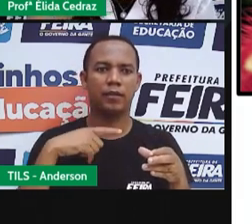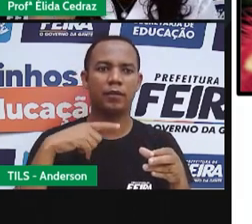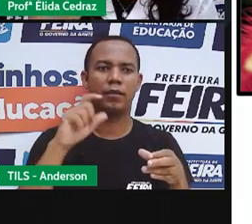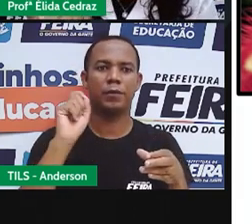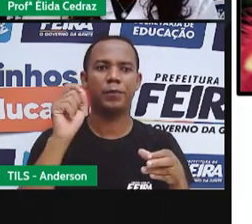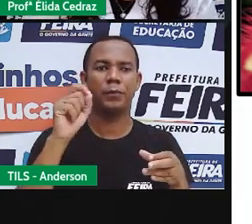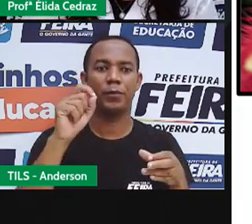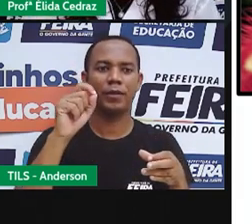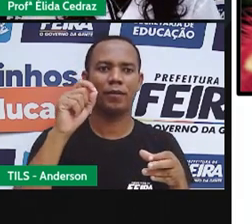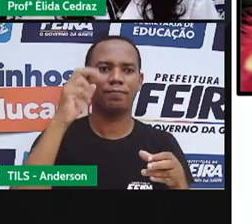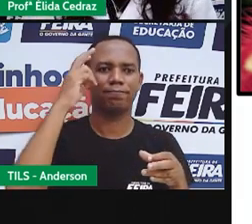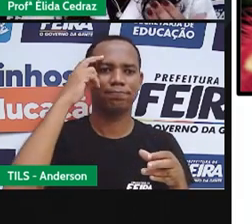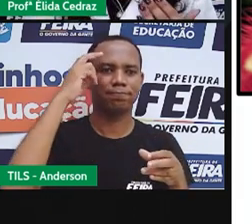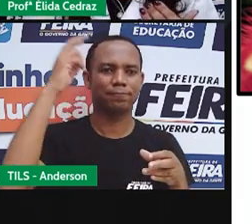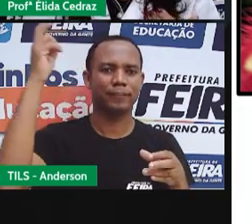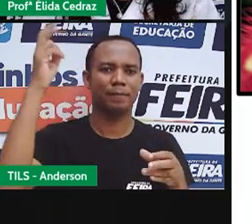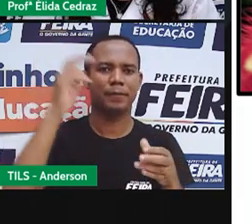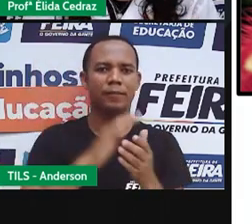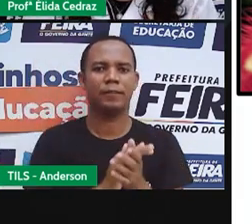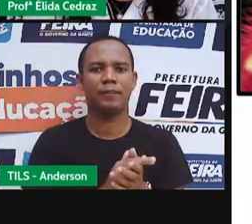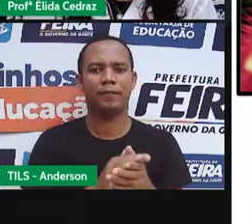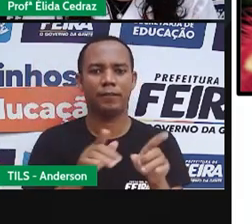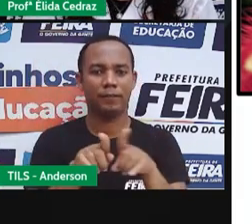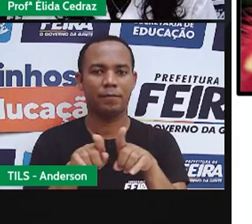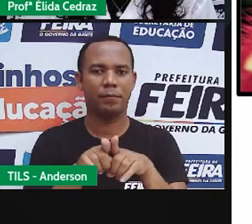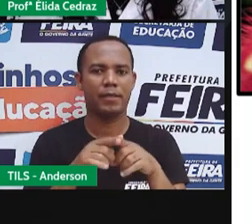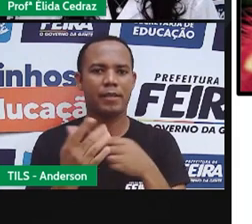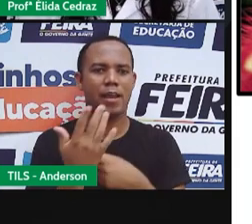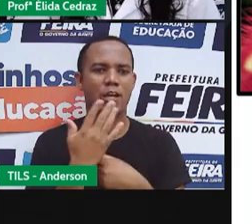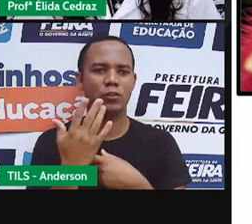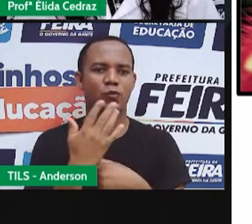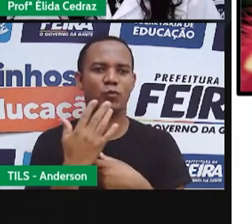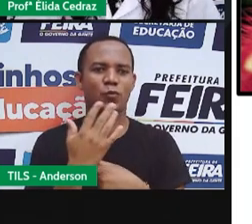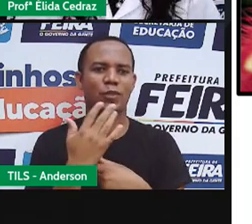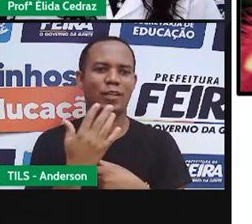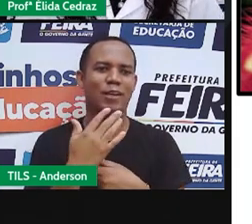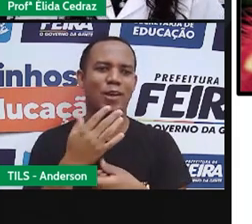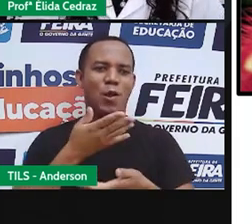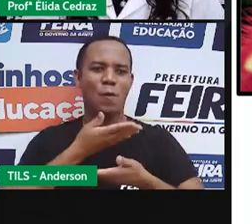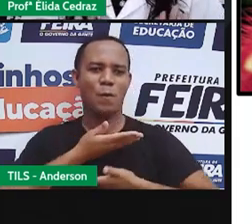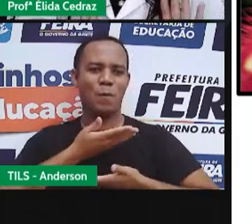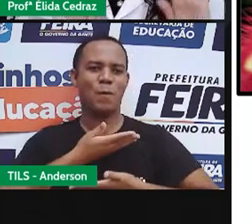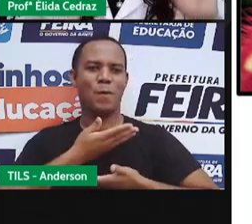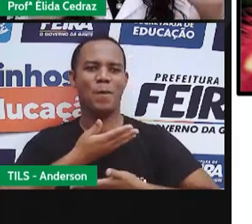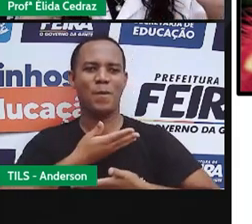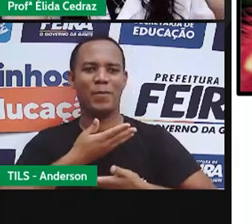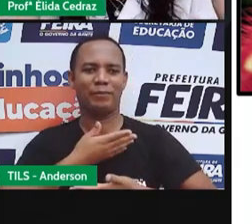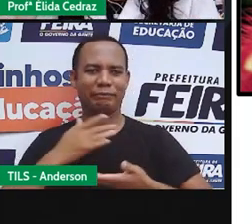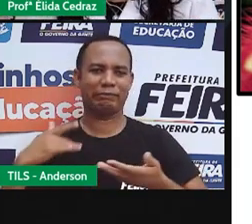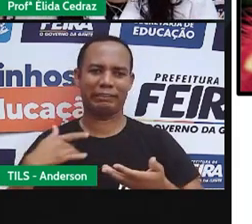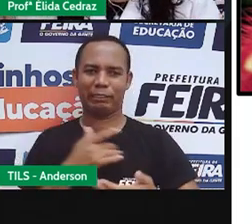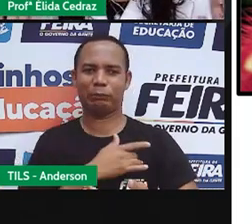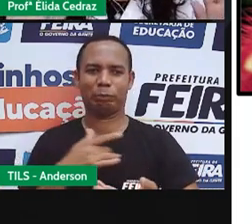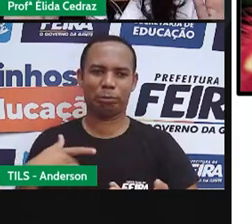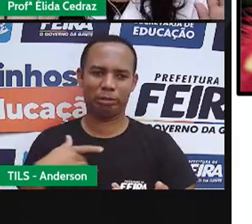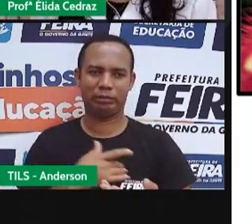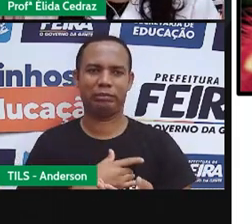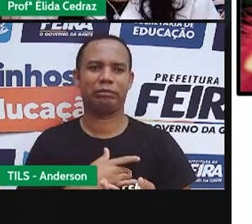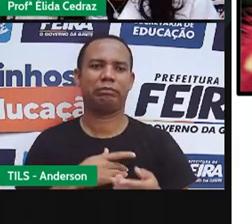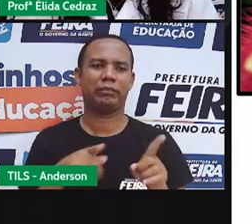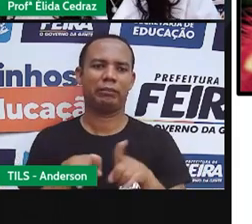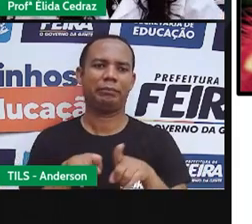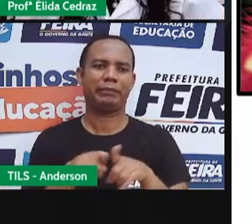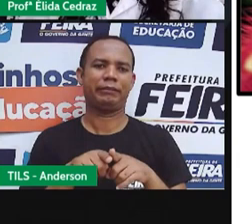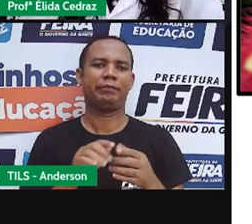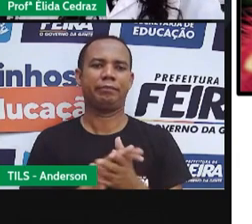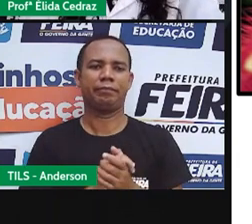pinturas tribais e os grafismos indígenas, além de terem a identidade da sua nação e do seu